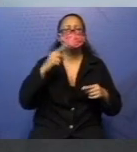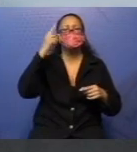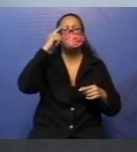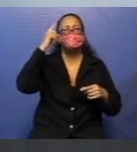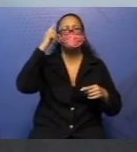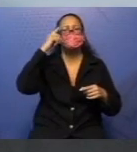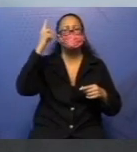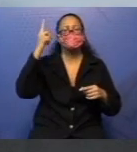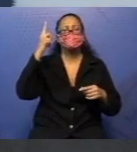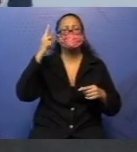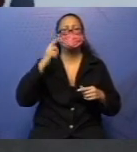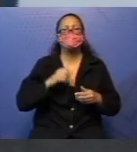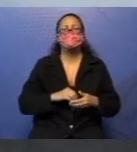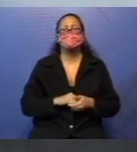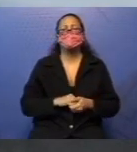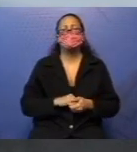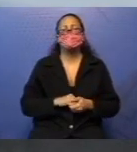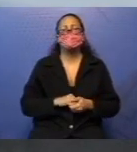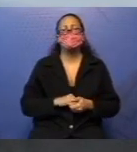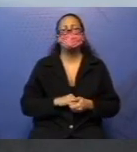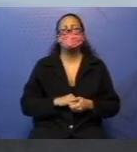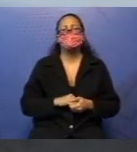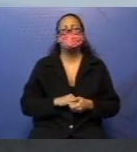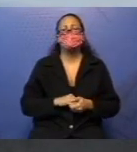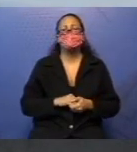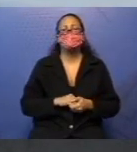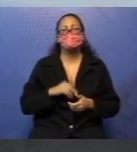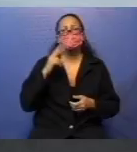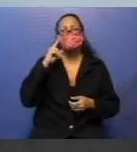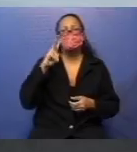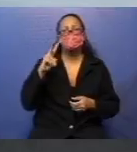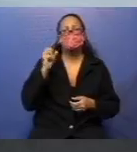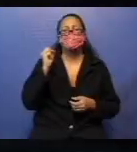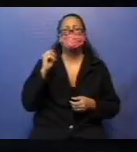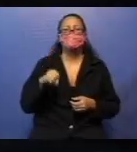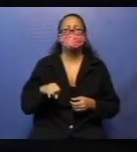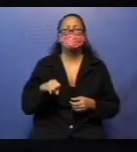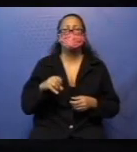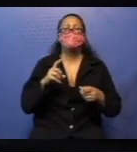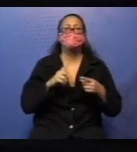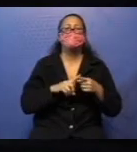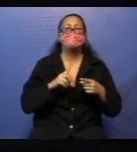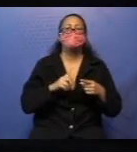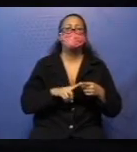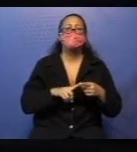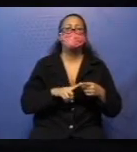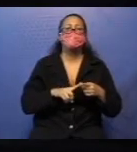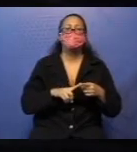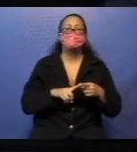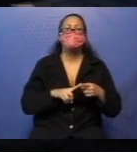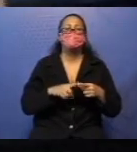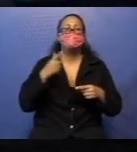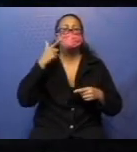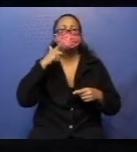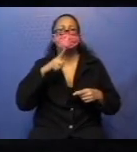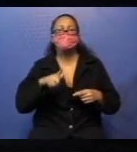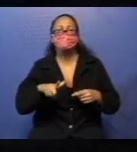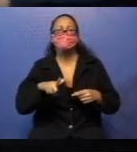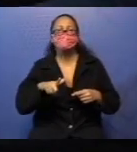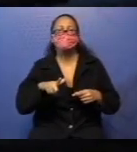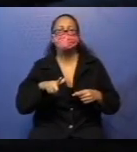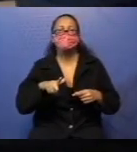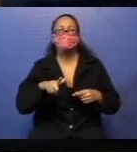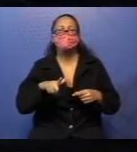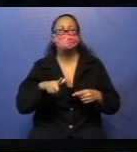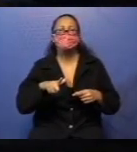vai ser muito útil para as outras atividades. Olha lá. Sim, porque eu consigo relacionar que quando eu